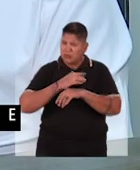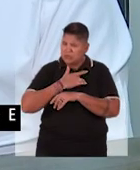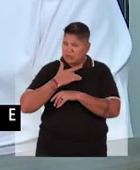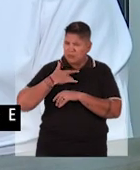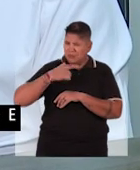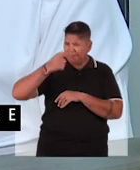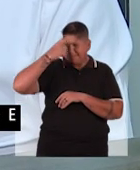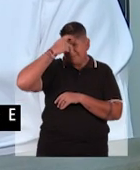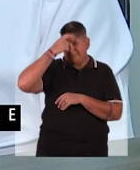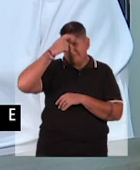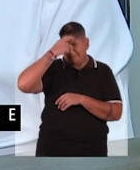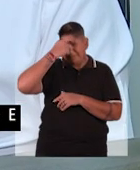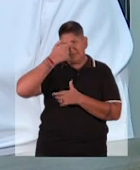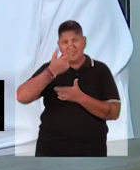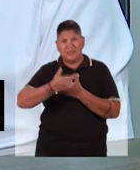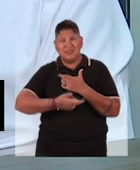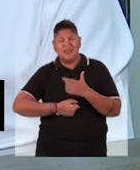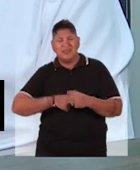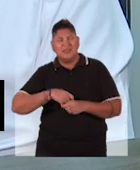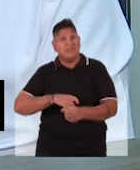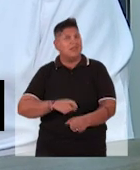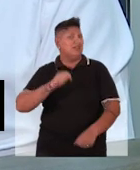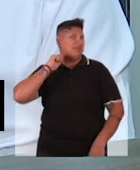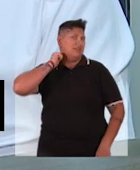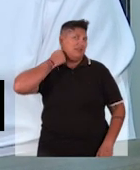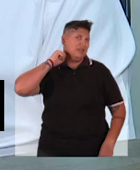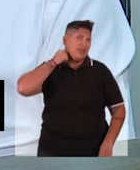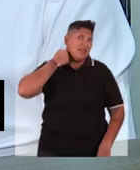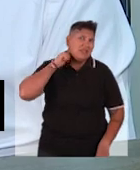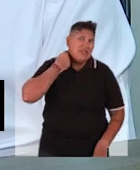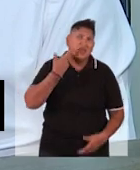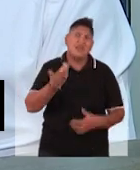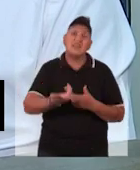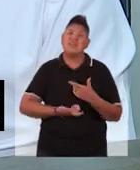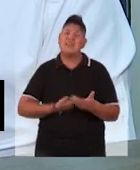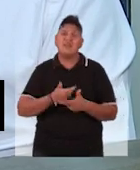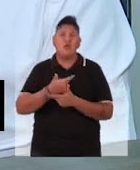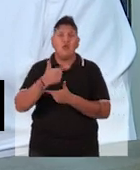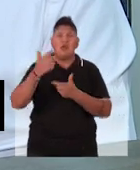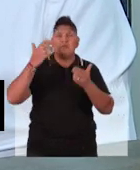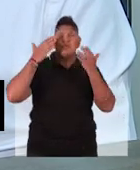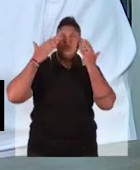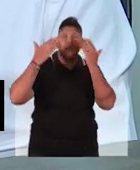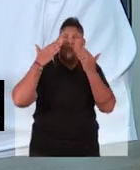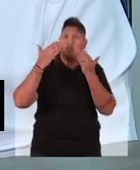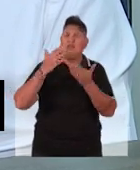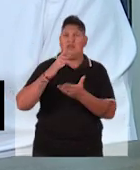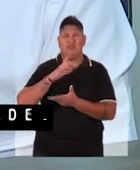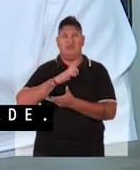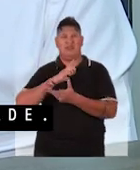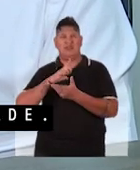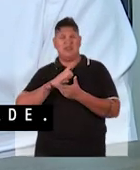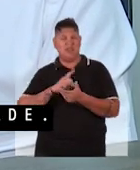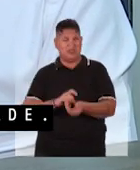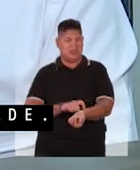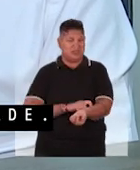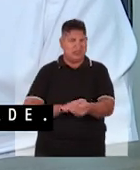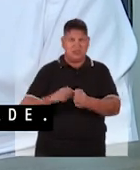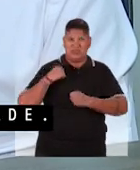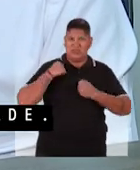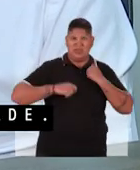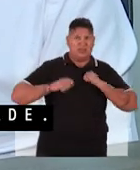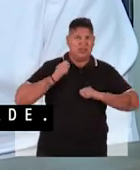cada vez mais comuns as doenças de saúde mental, né? Burnout, estresse, algumas doenças